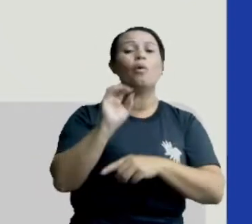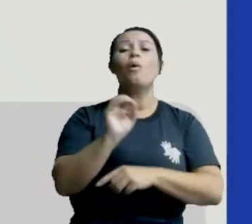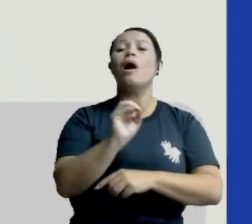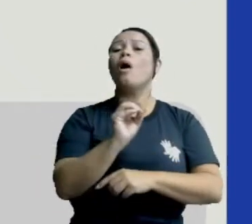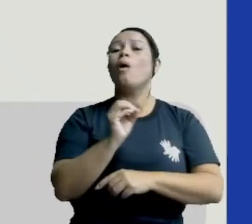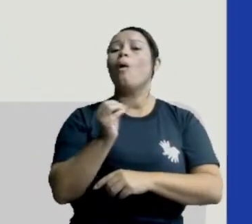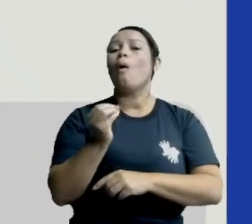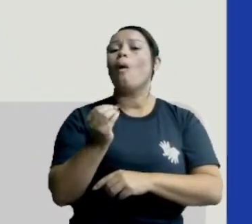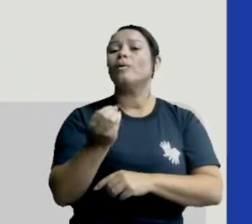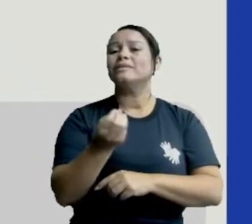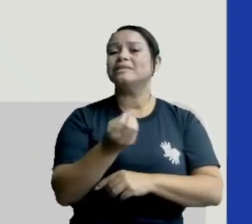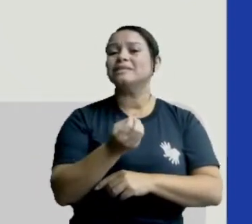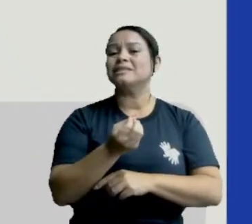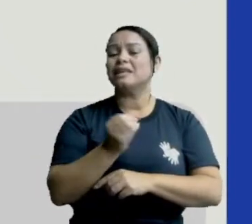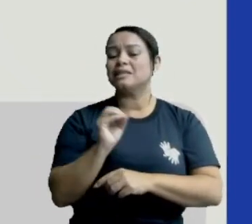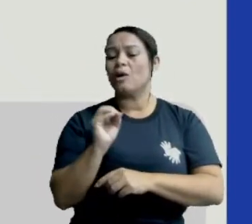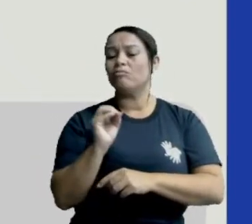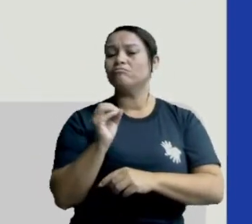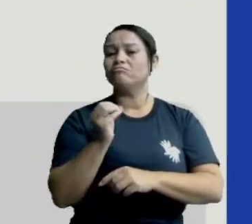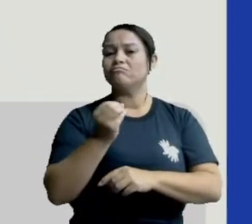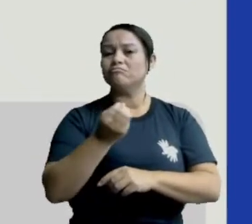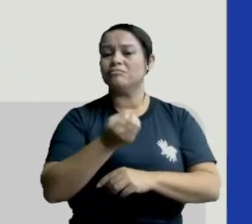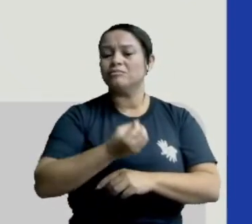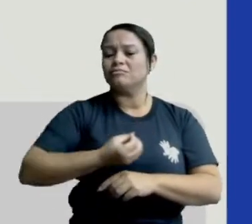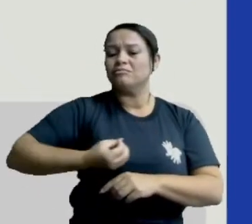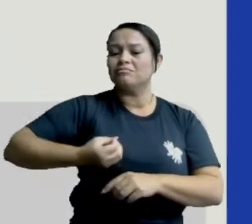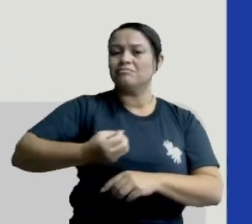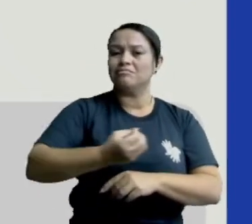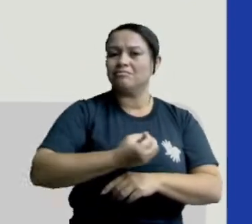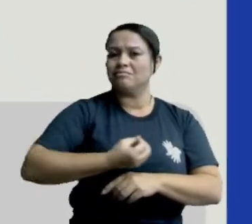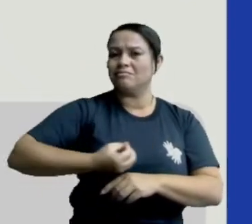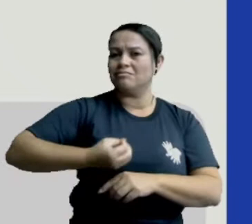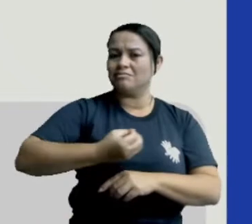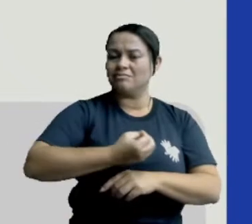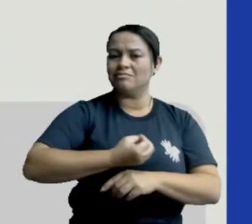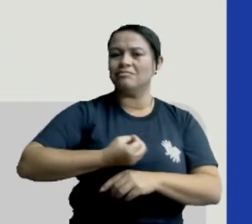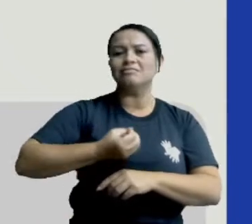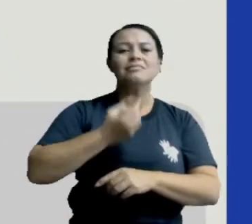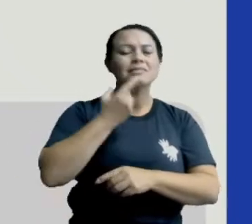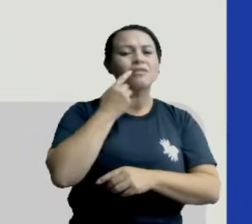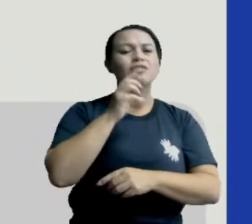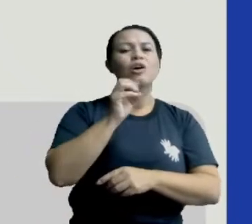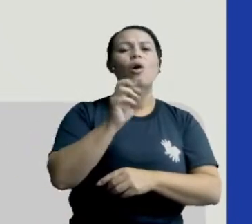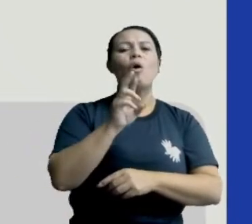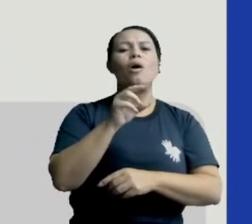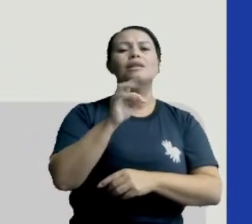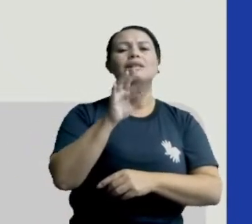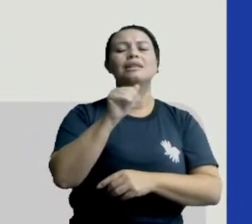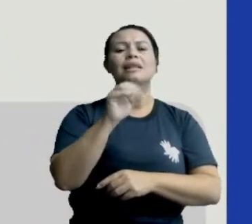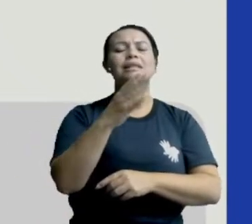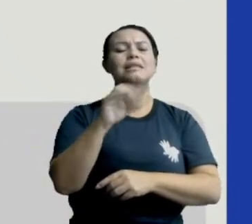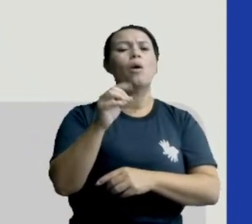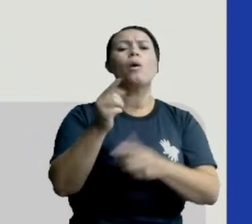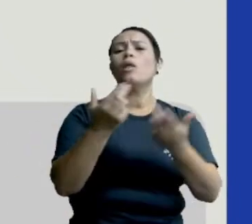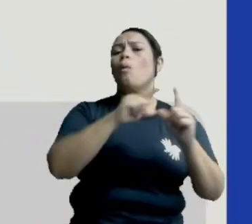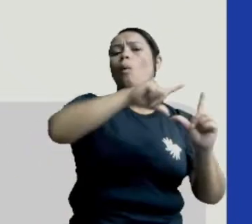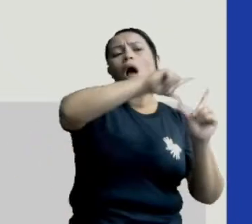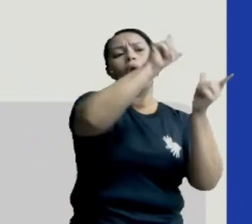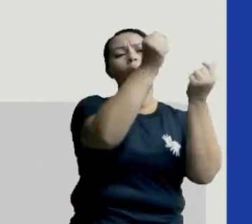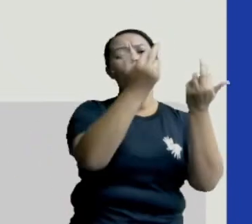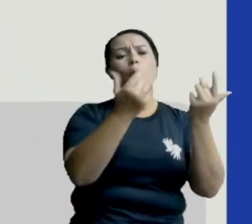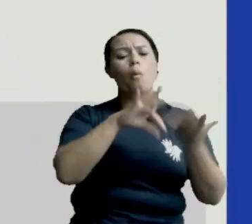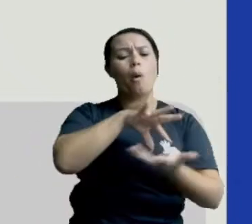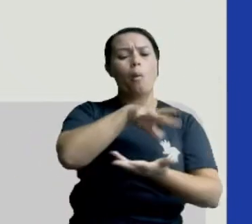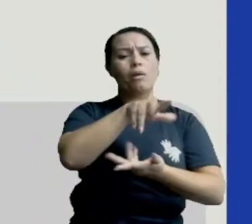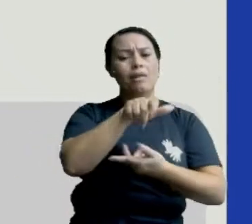rotação é quando ele gira em torno do seu próprio eixo. Então, a Lua, assim como a Terra,